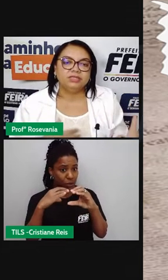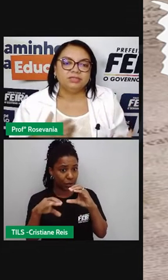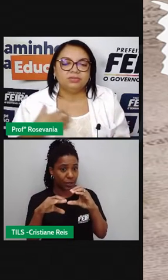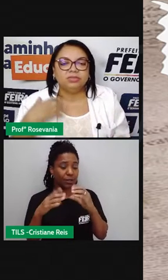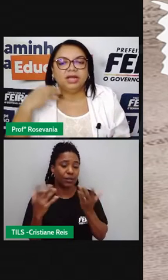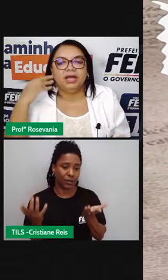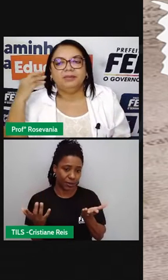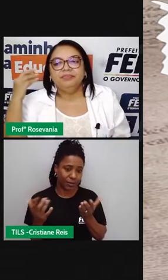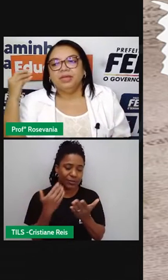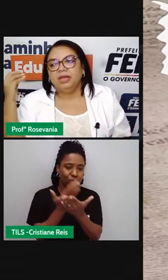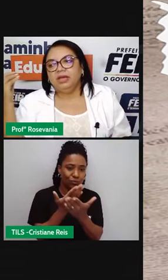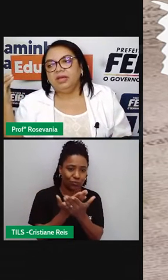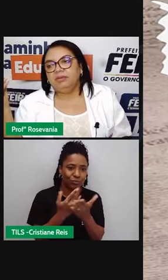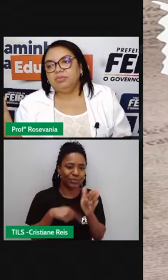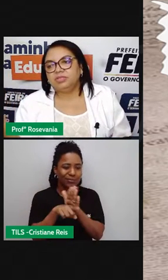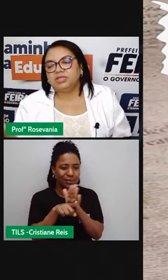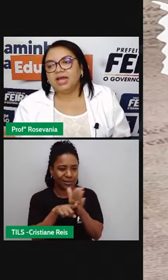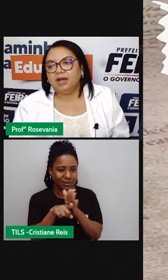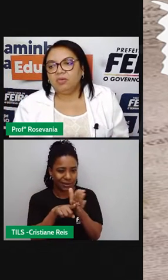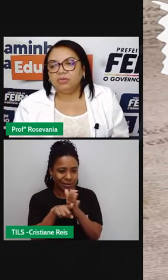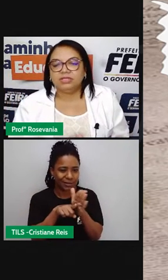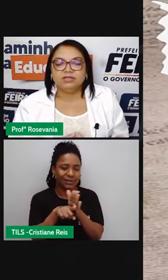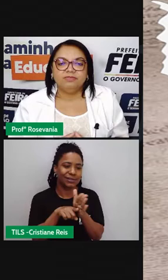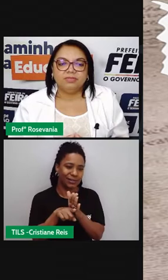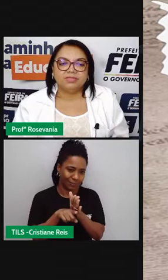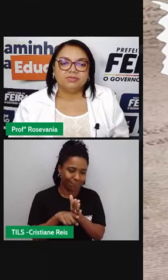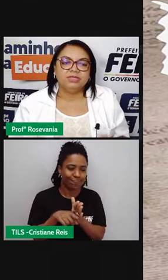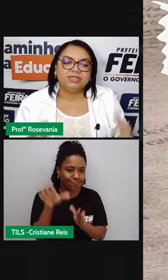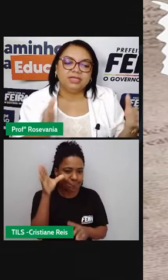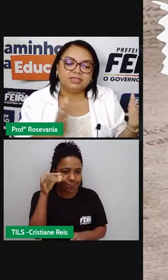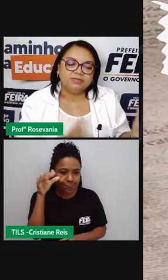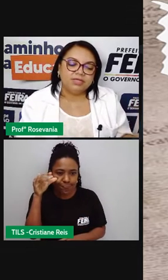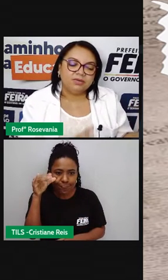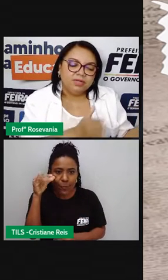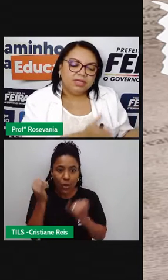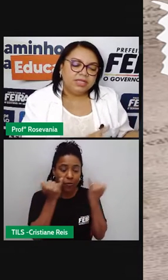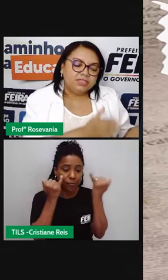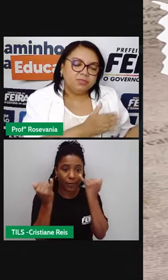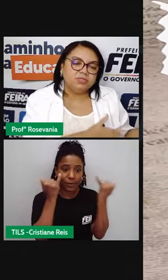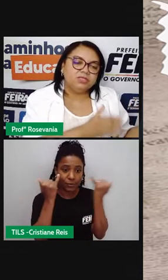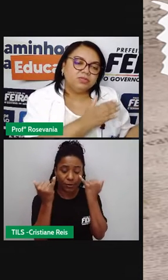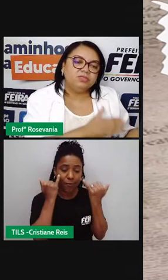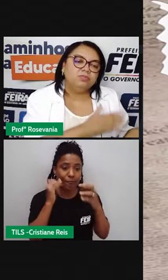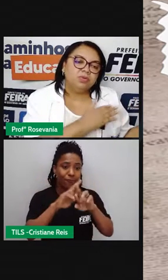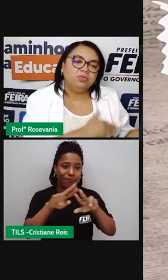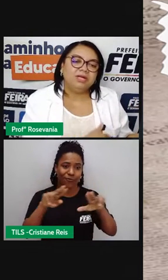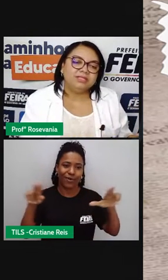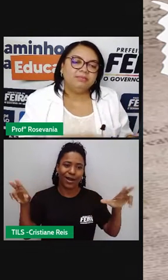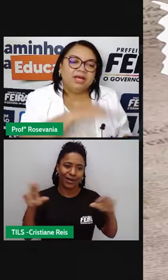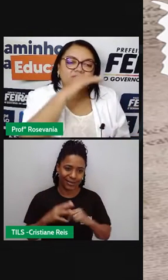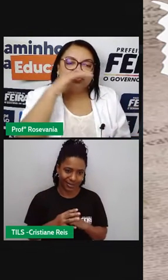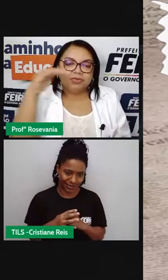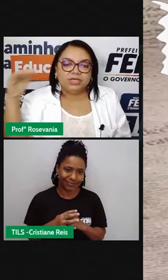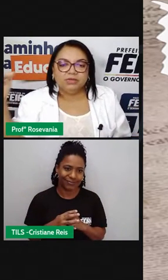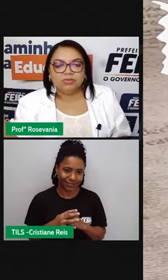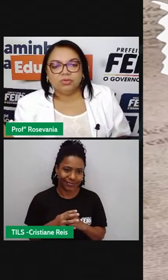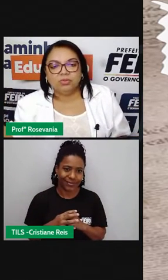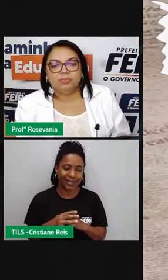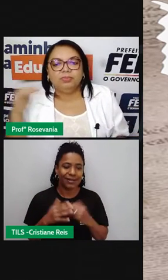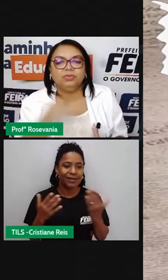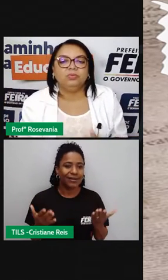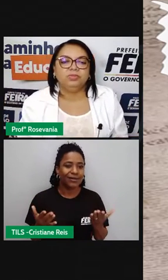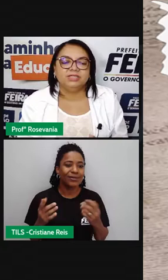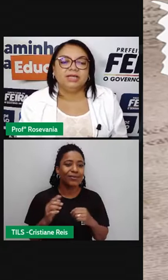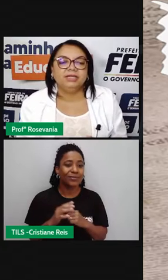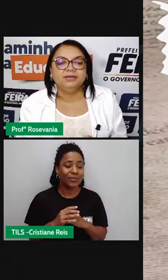coisas, estudar, buscar outras informações, elas ficam, né, de posições um pouco mais abaixo, porque o